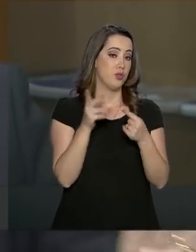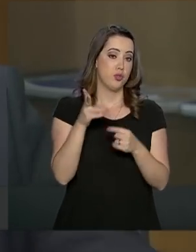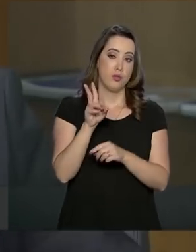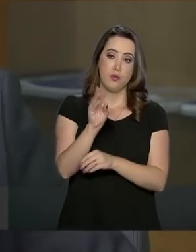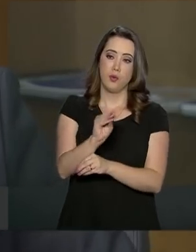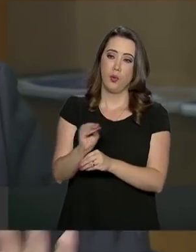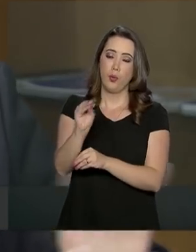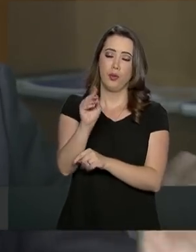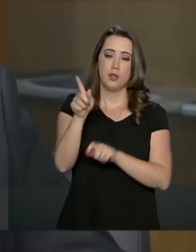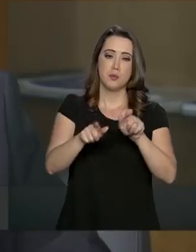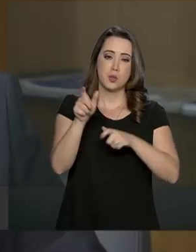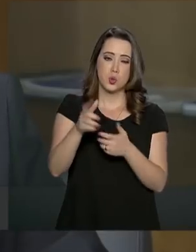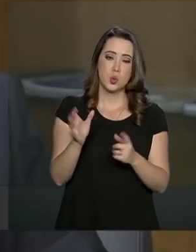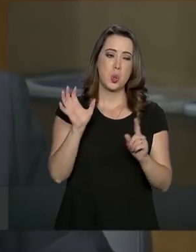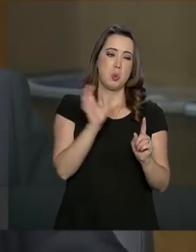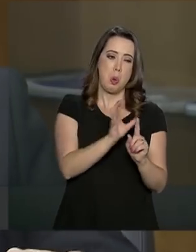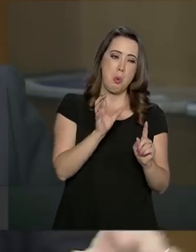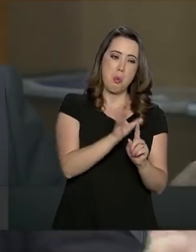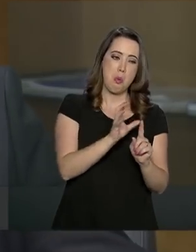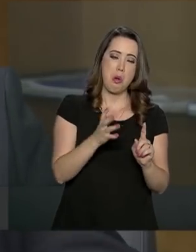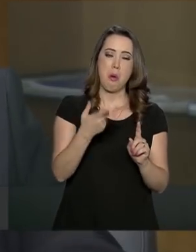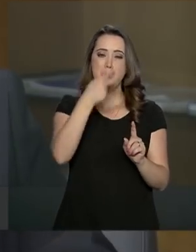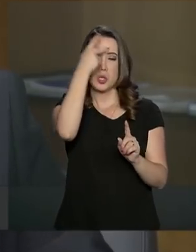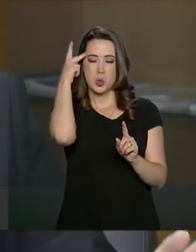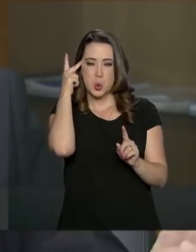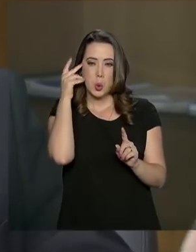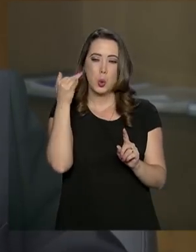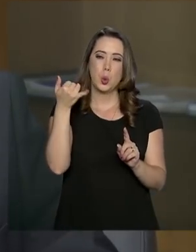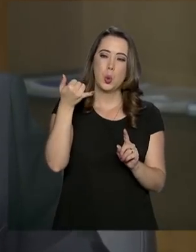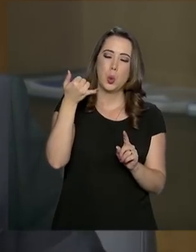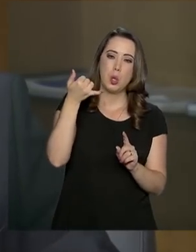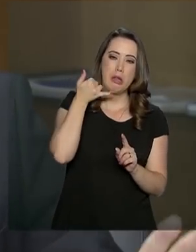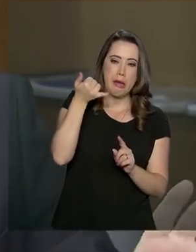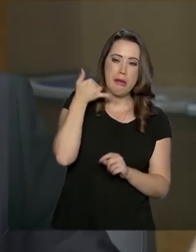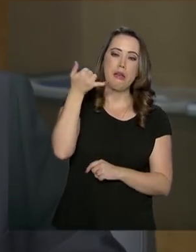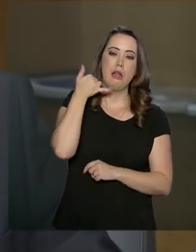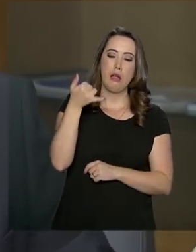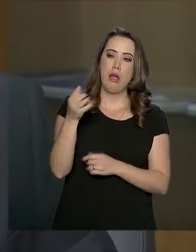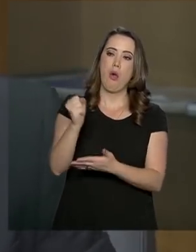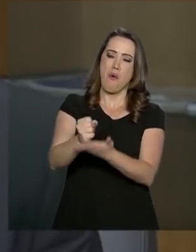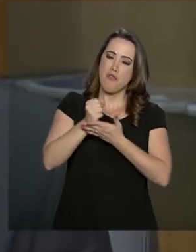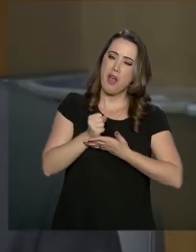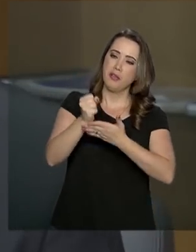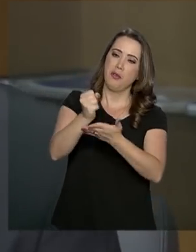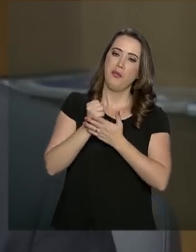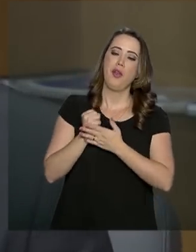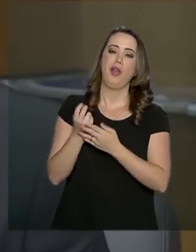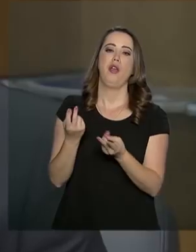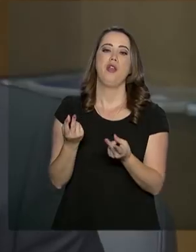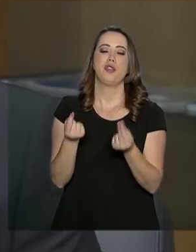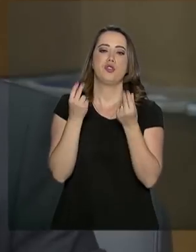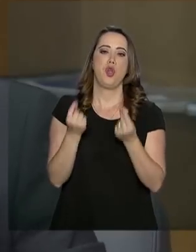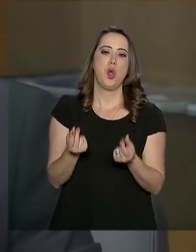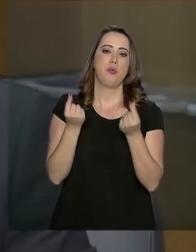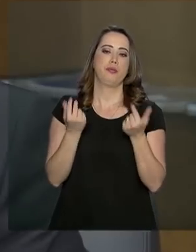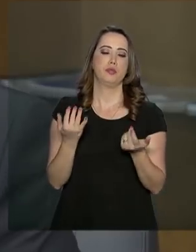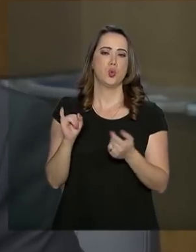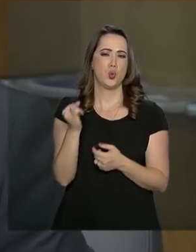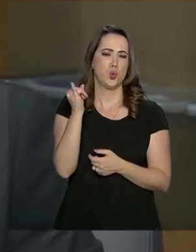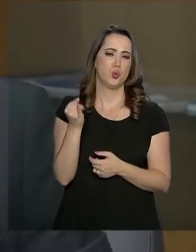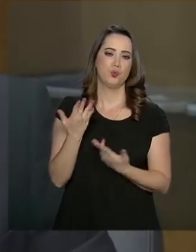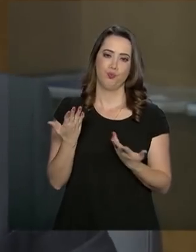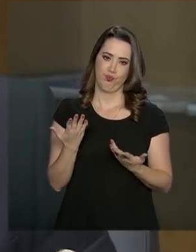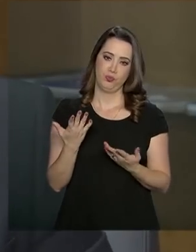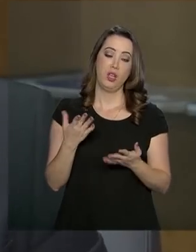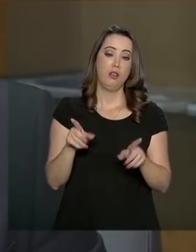contra práticas abusivas e contra assédio de eventuais instituições financeiras e seus correspondentes. de outro lado, melhorar o